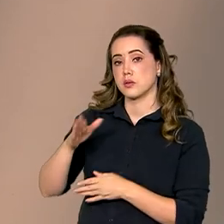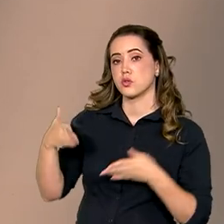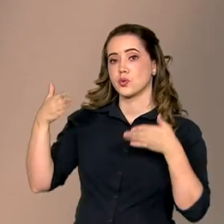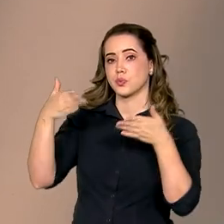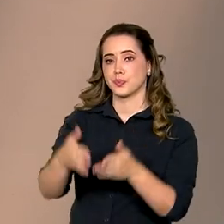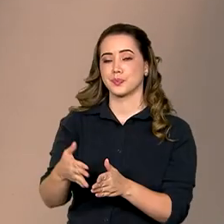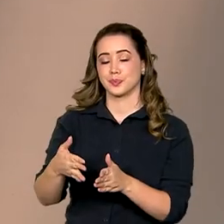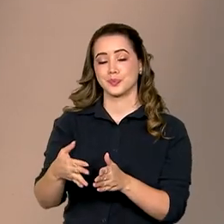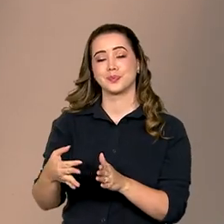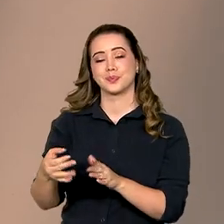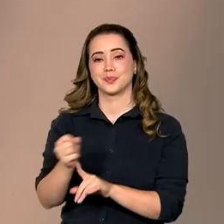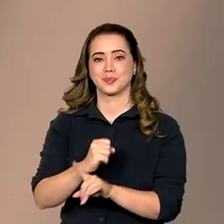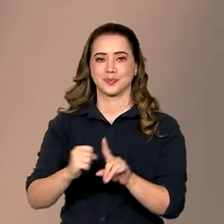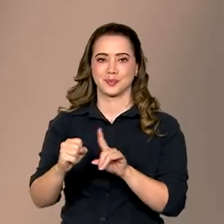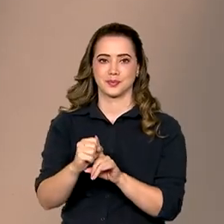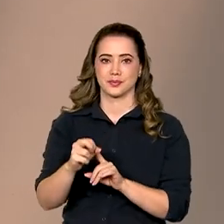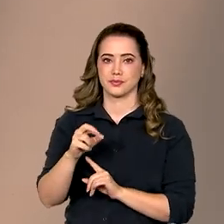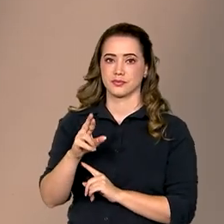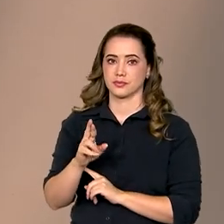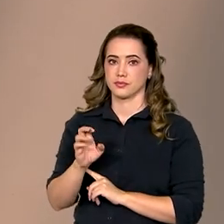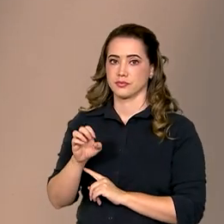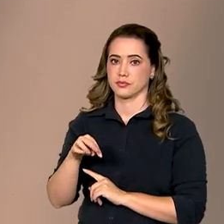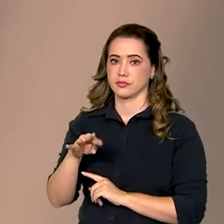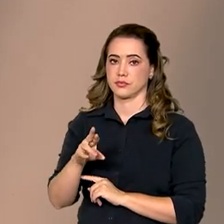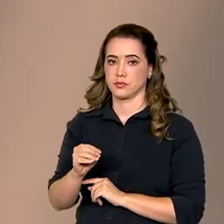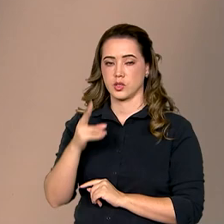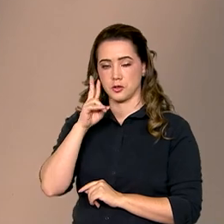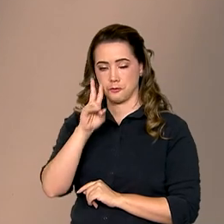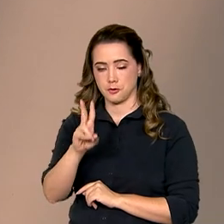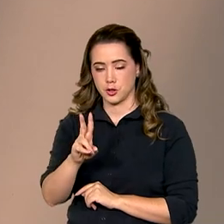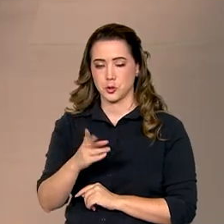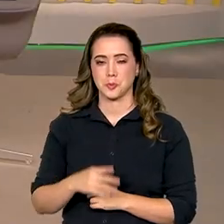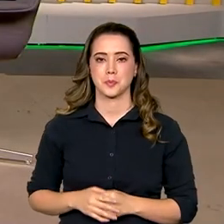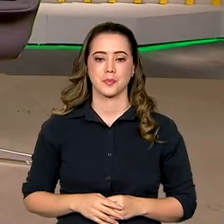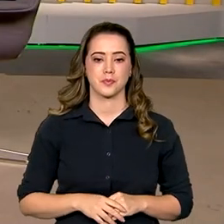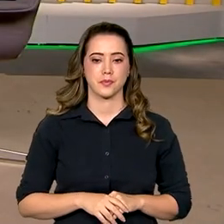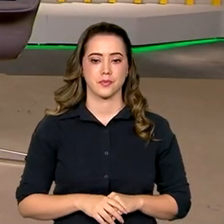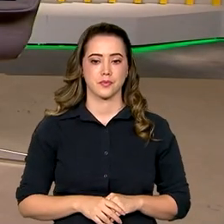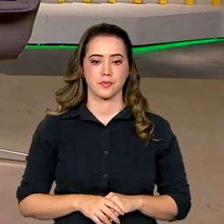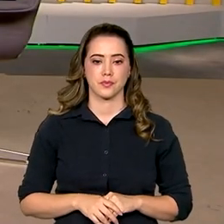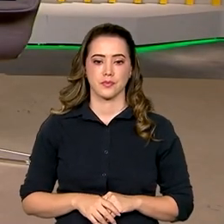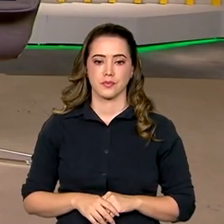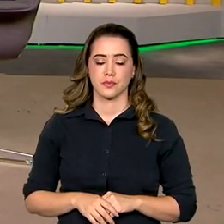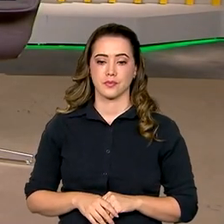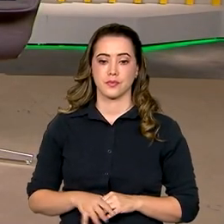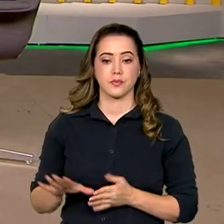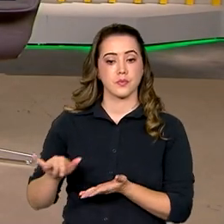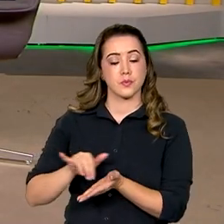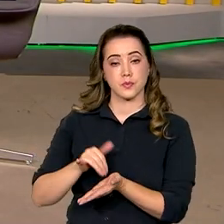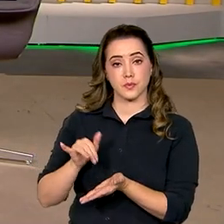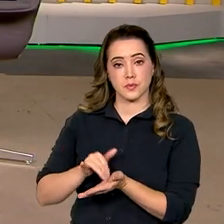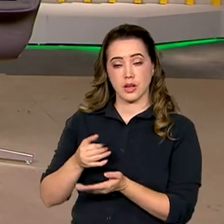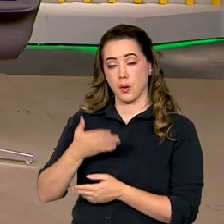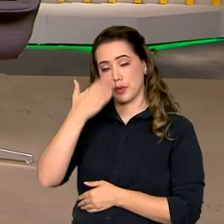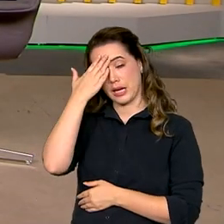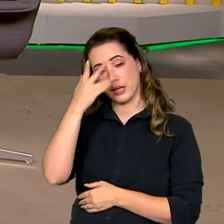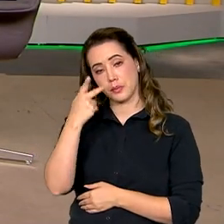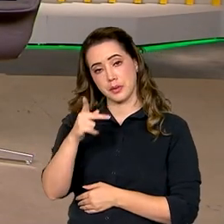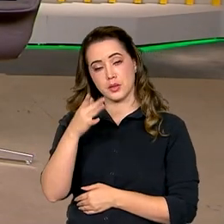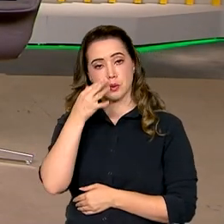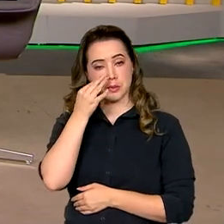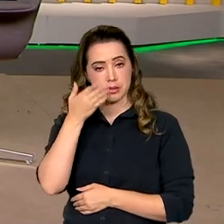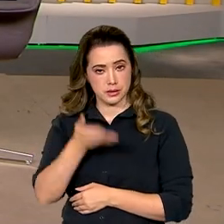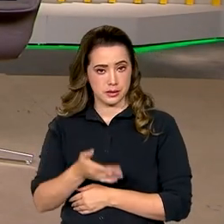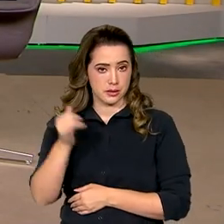participação social, Renato Simões. Confira aí a entrevista. Secretário Renato Simões, muito obrigado pela sua